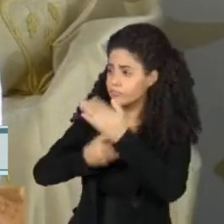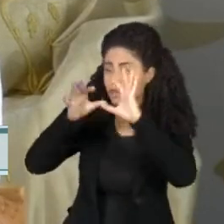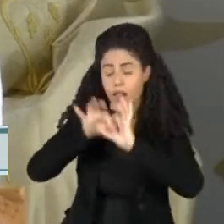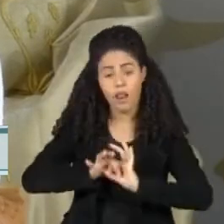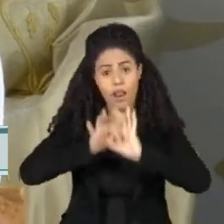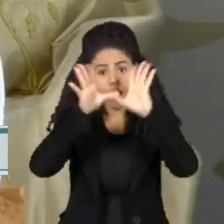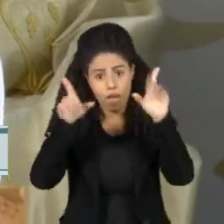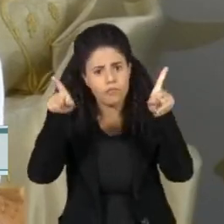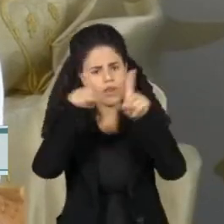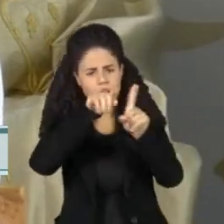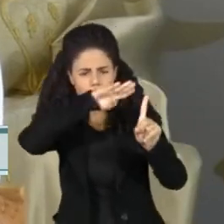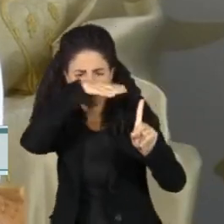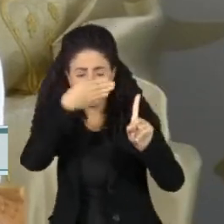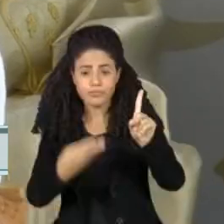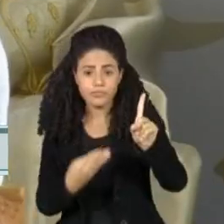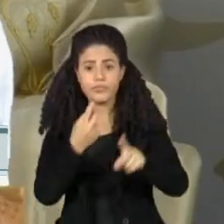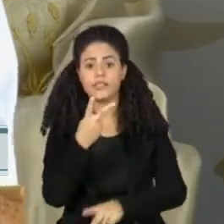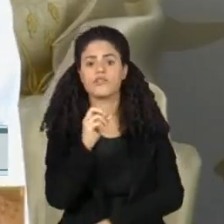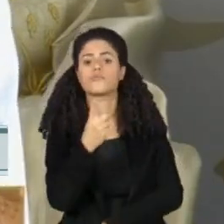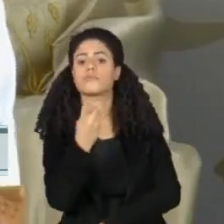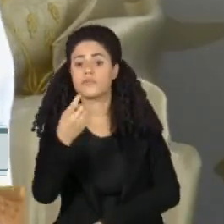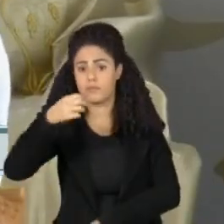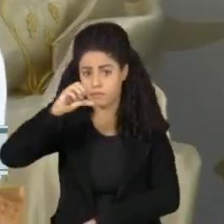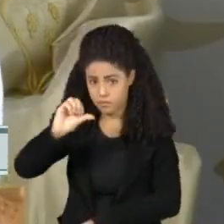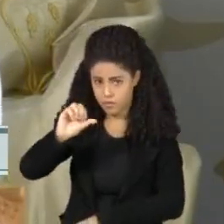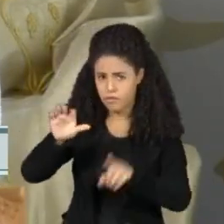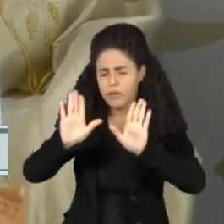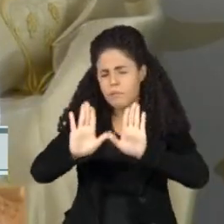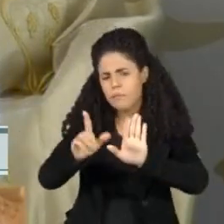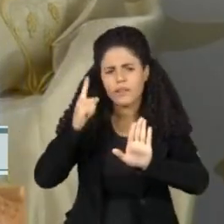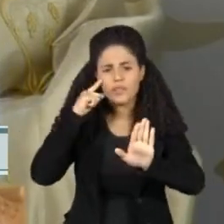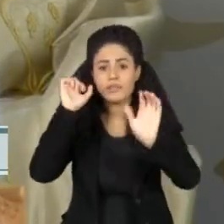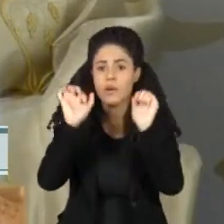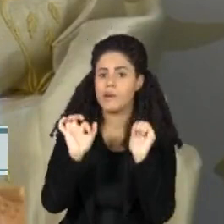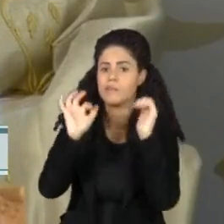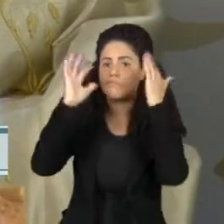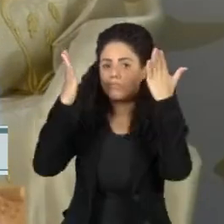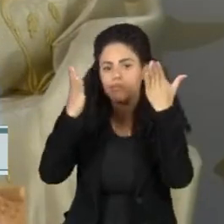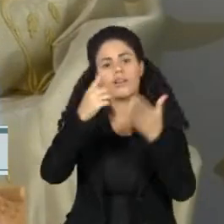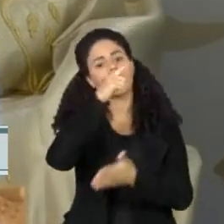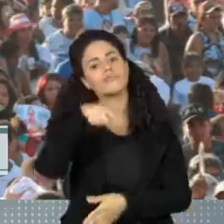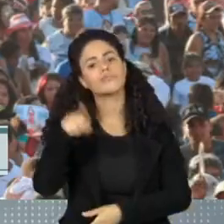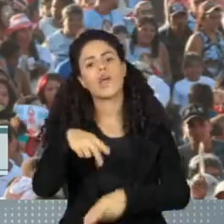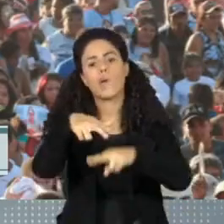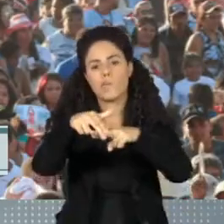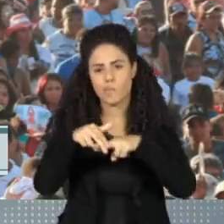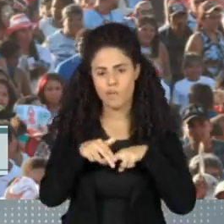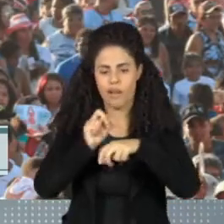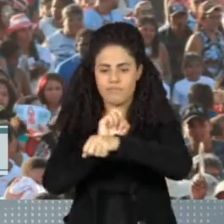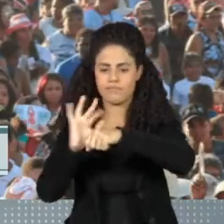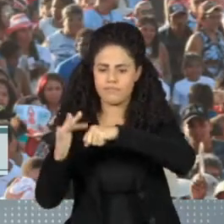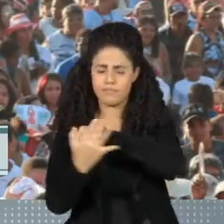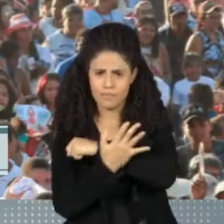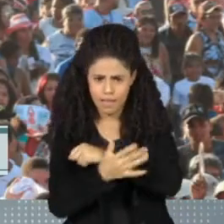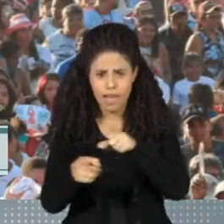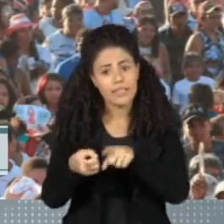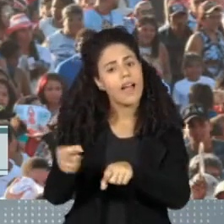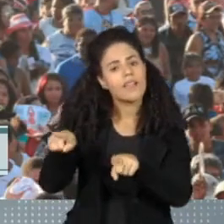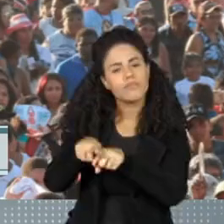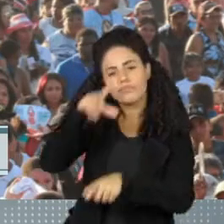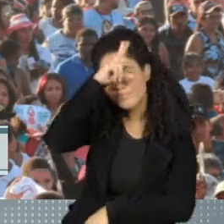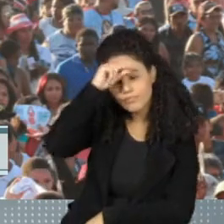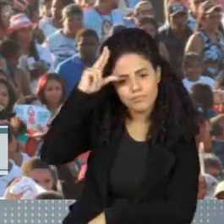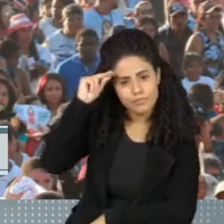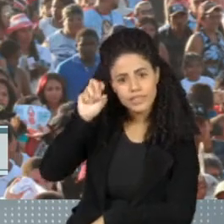para a beatificação em 2019, mas as celebrações foram suspensas pela pandemia. O município de Santana do